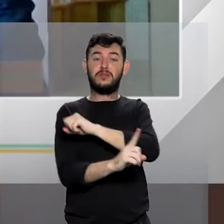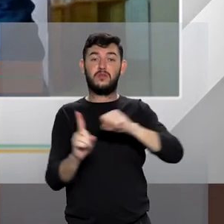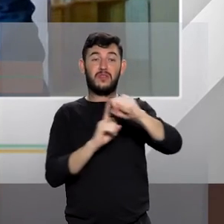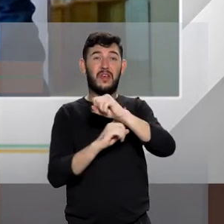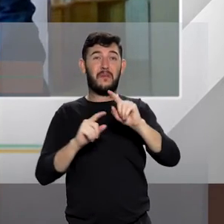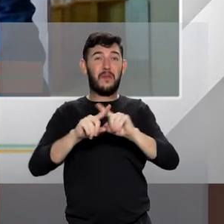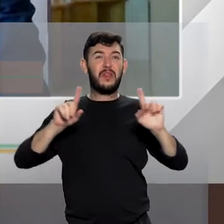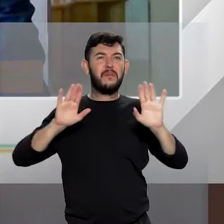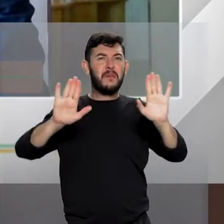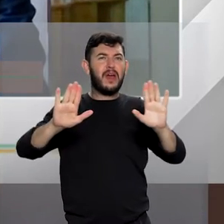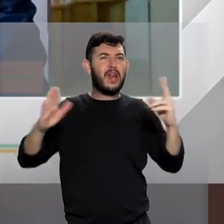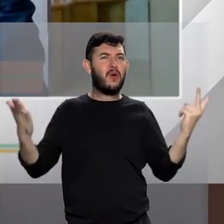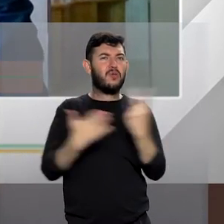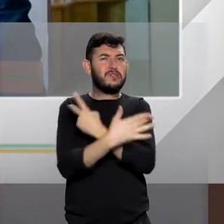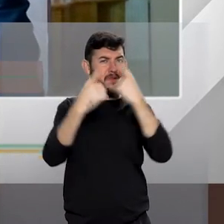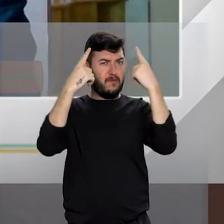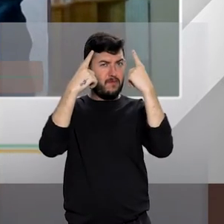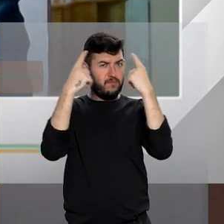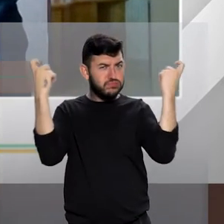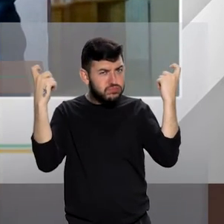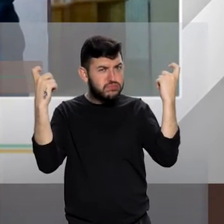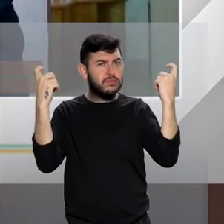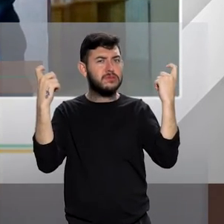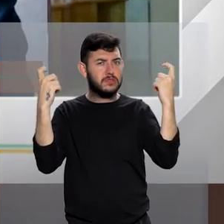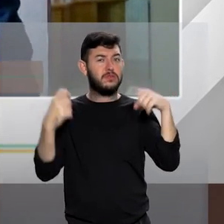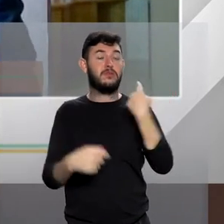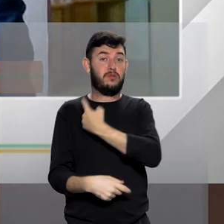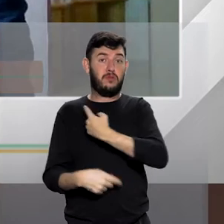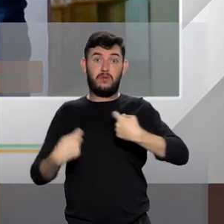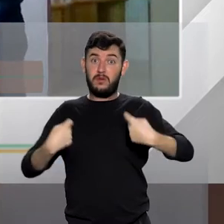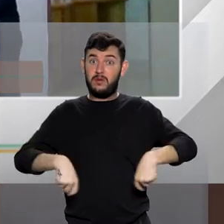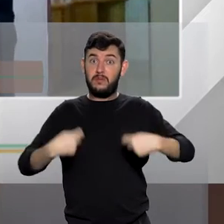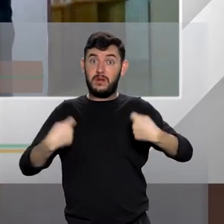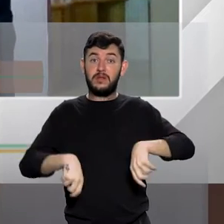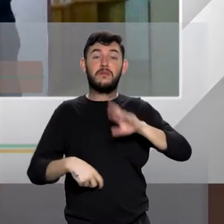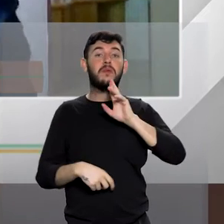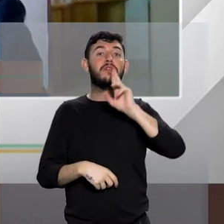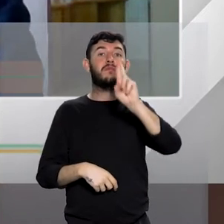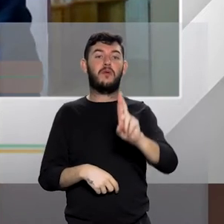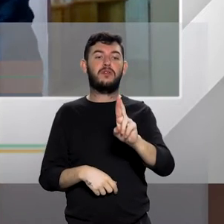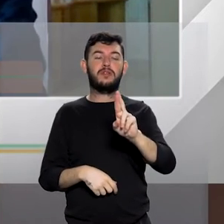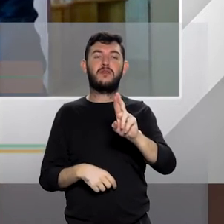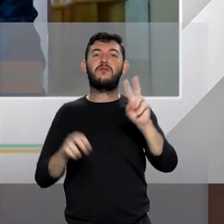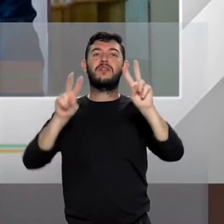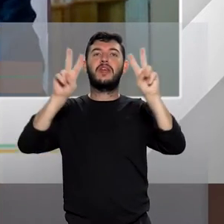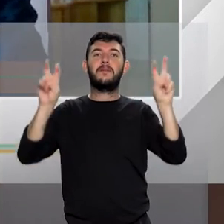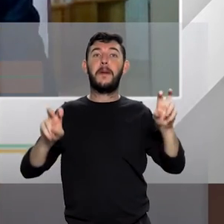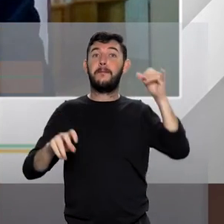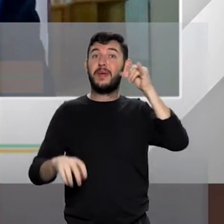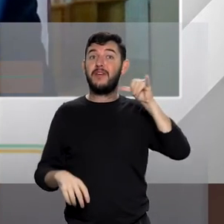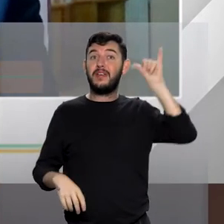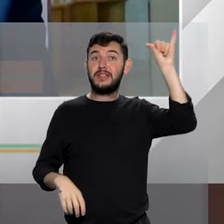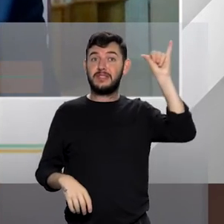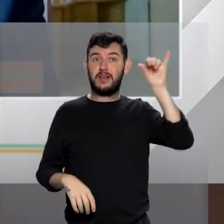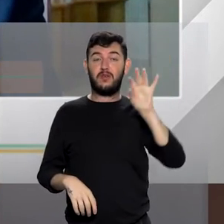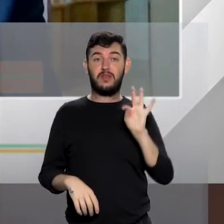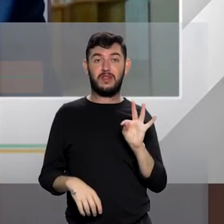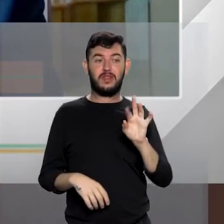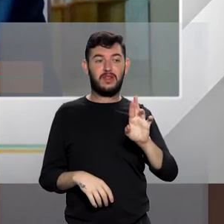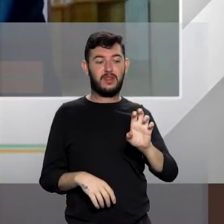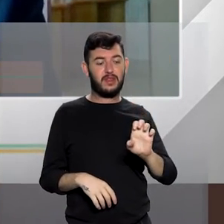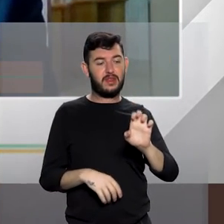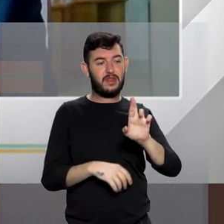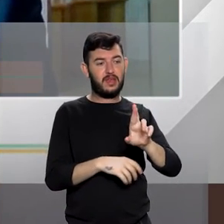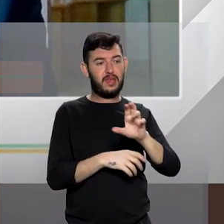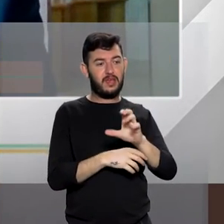se acontecer um episódio de violência, precisamos dar uma resposta, é o que nós chamamos de prevenção terciária. E aí é onde está a polícia e o sistema de